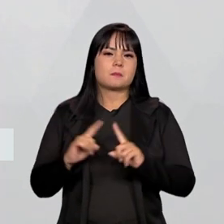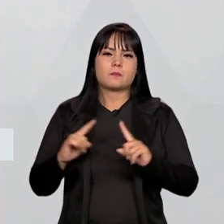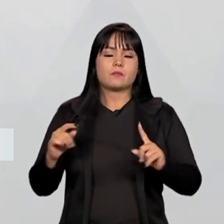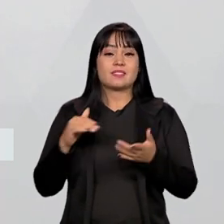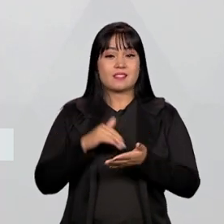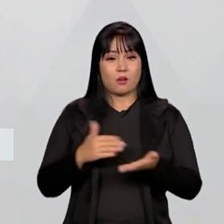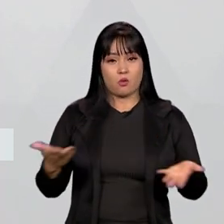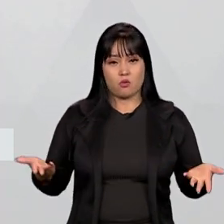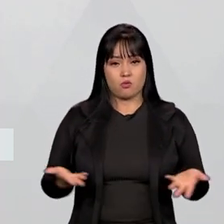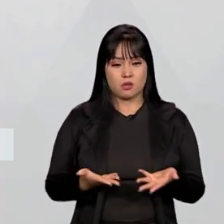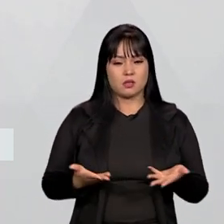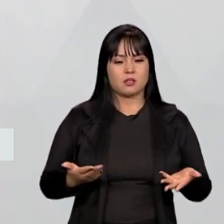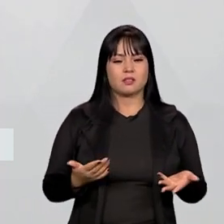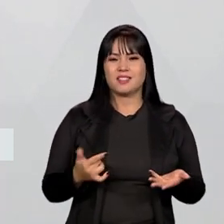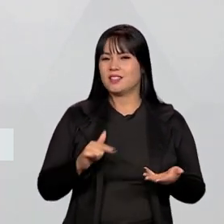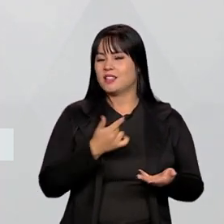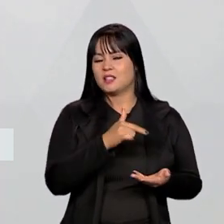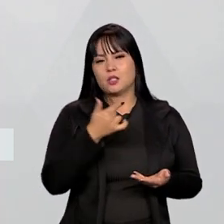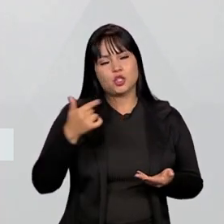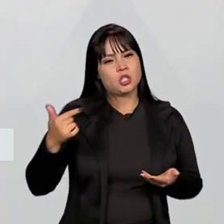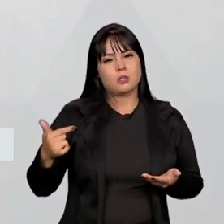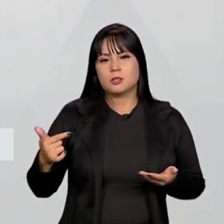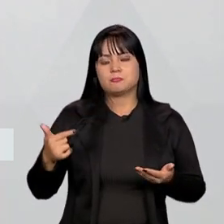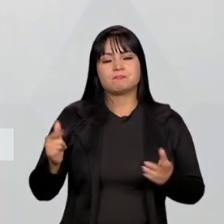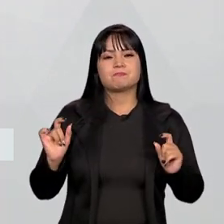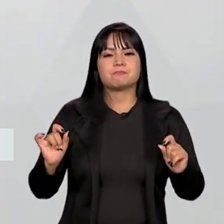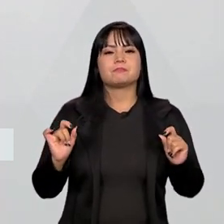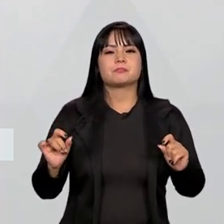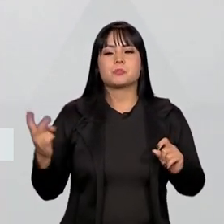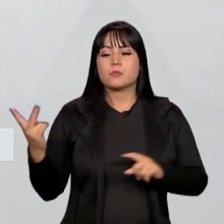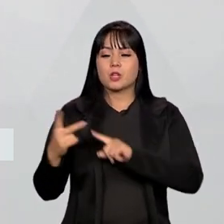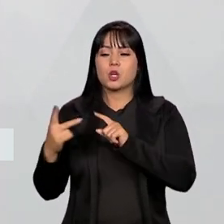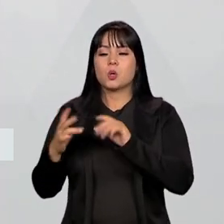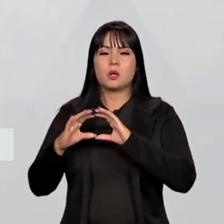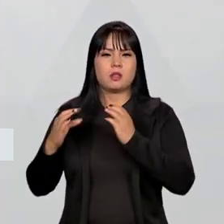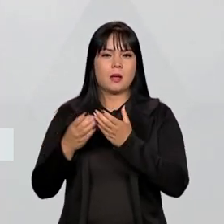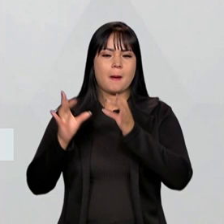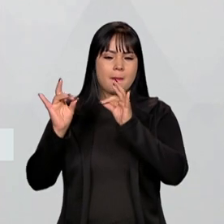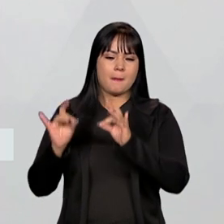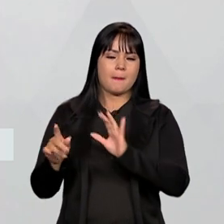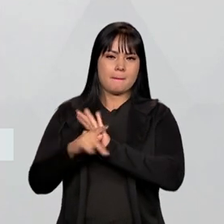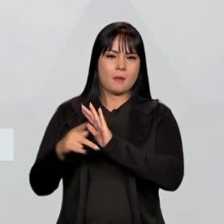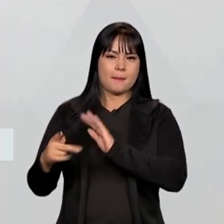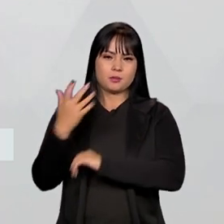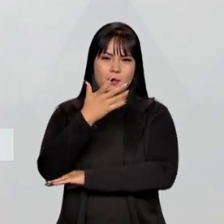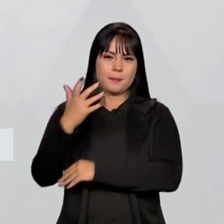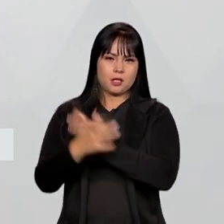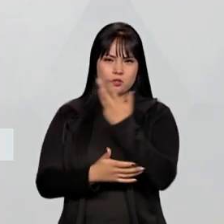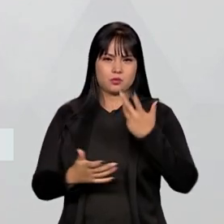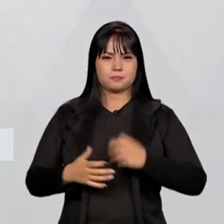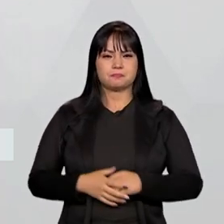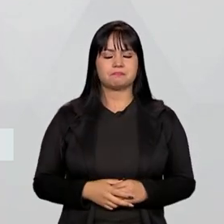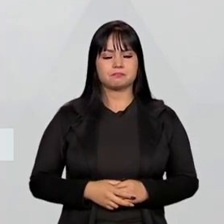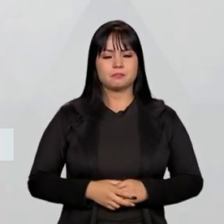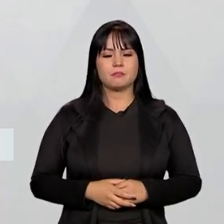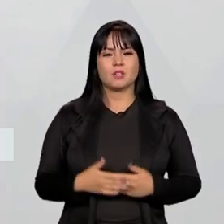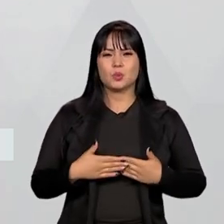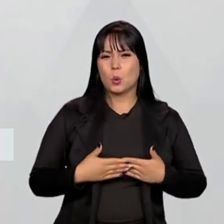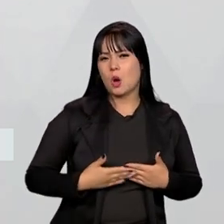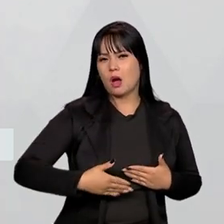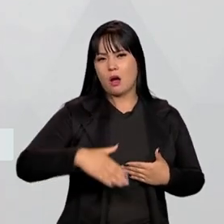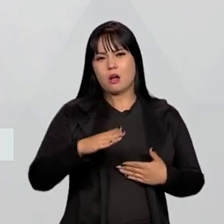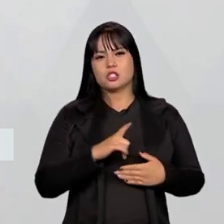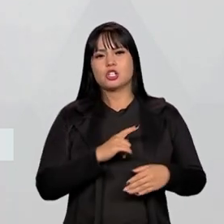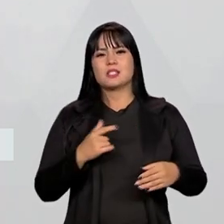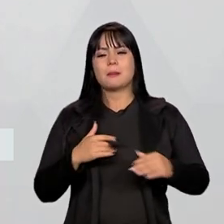até então não se tinha um subcomitê específico sobre meio ambiente. E durante todo